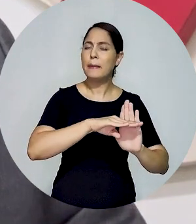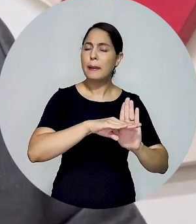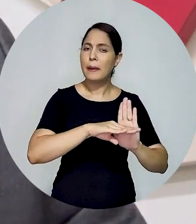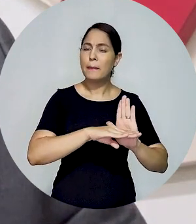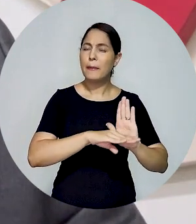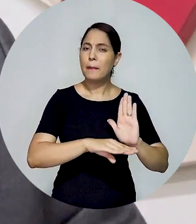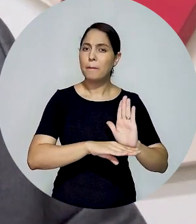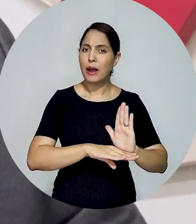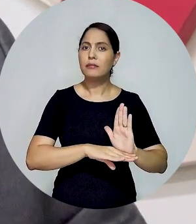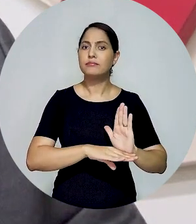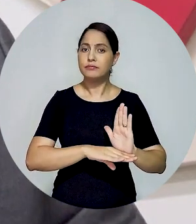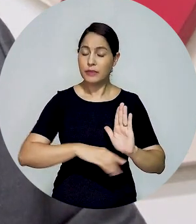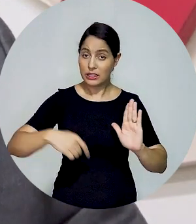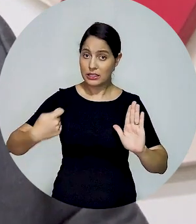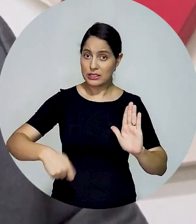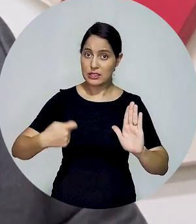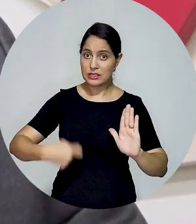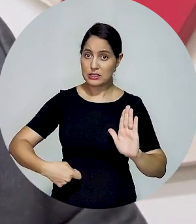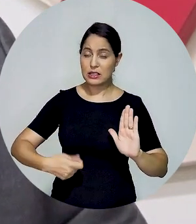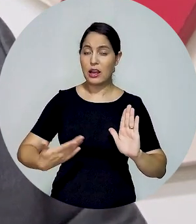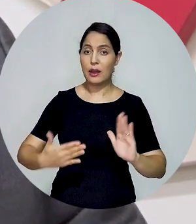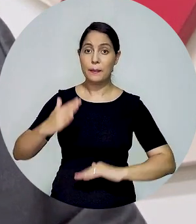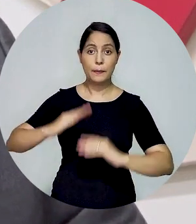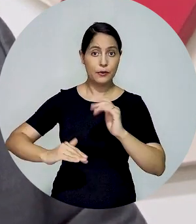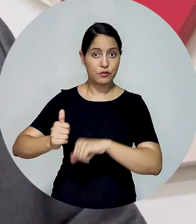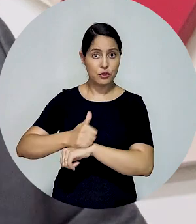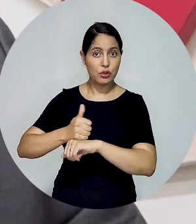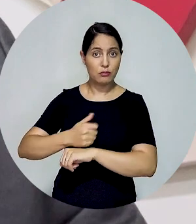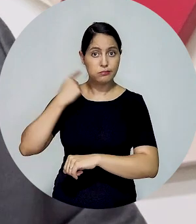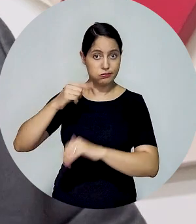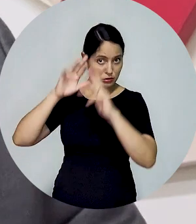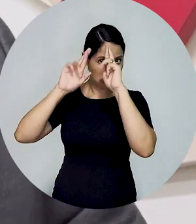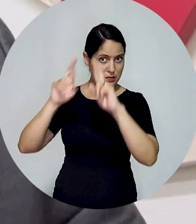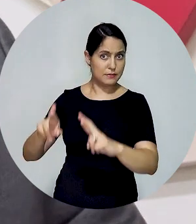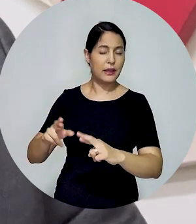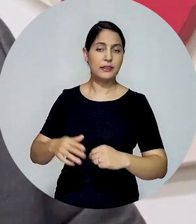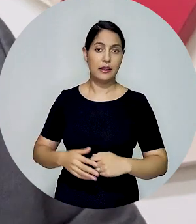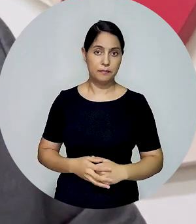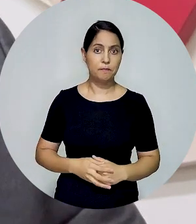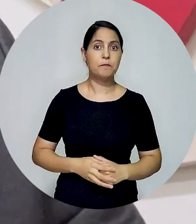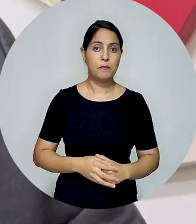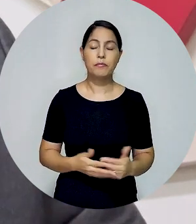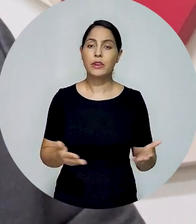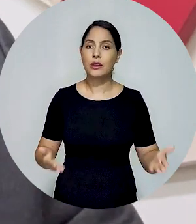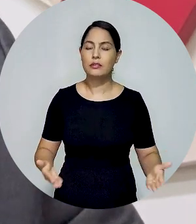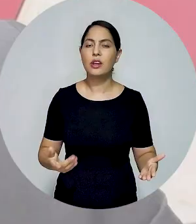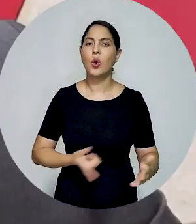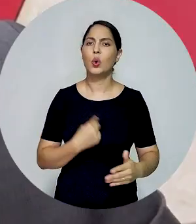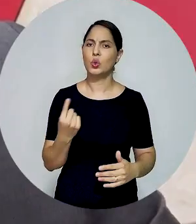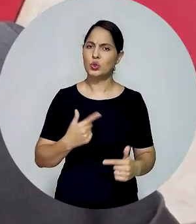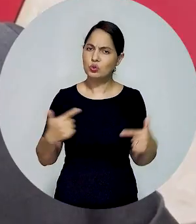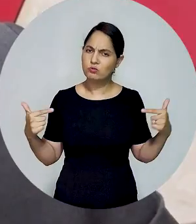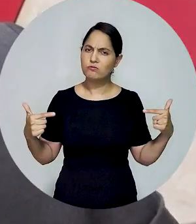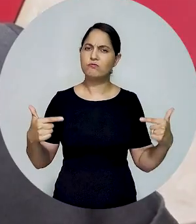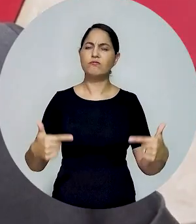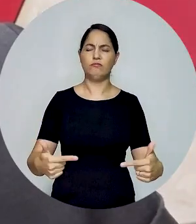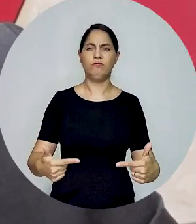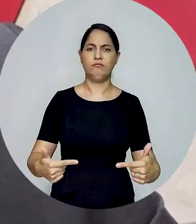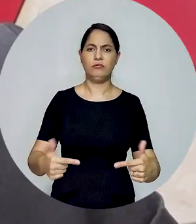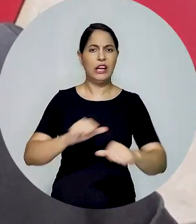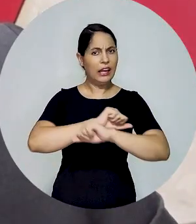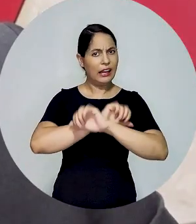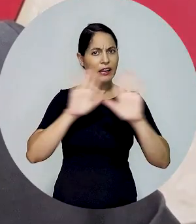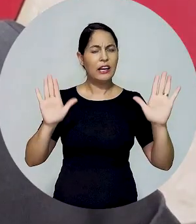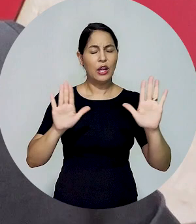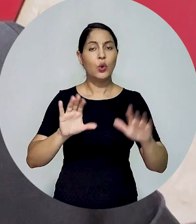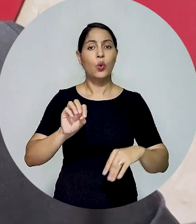abordagem da Polícia Militar de forma a respeitar as prerrogativas profissionais da advocacia. Essa iniciativa inédita